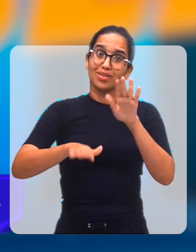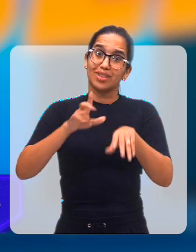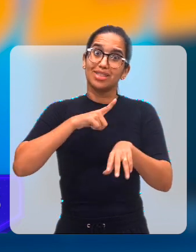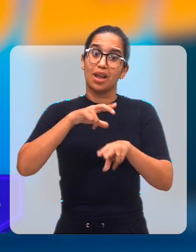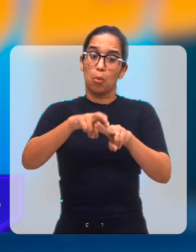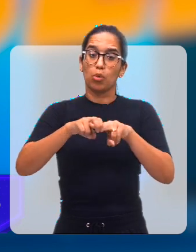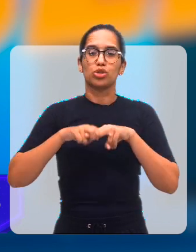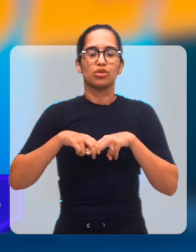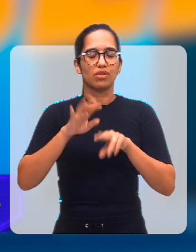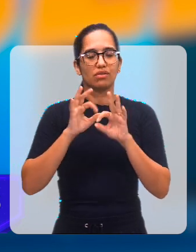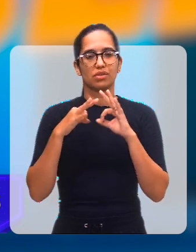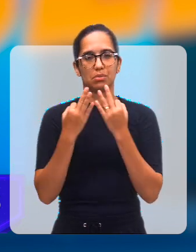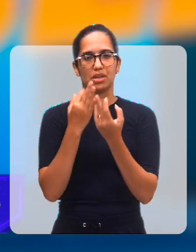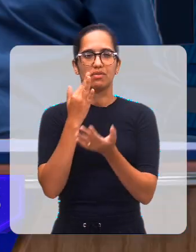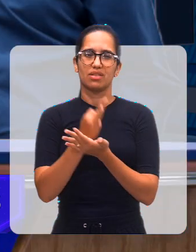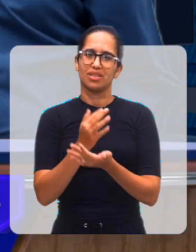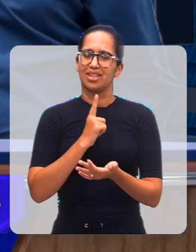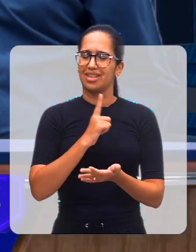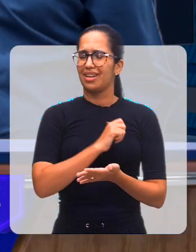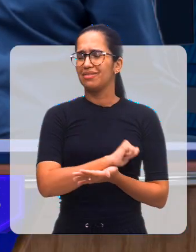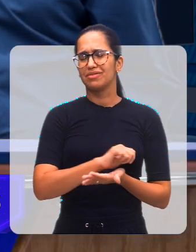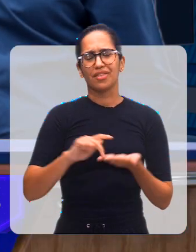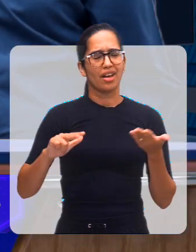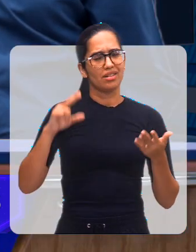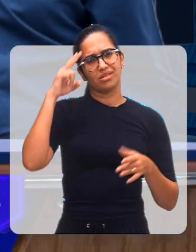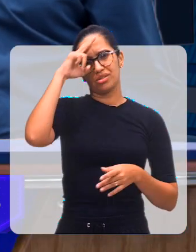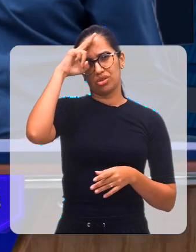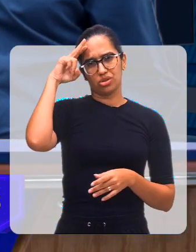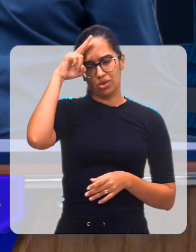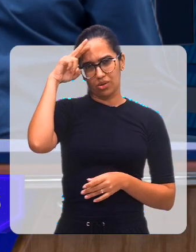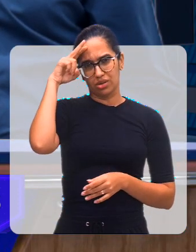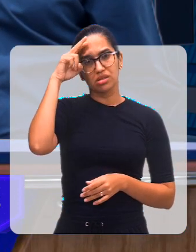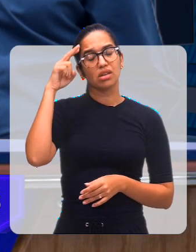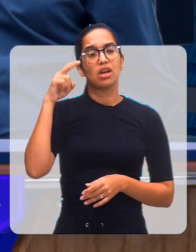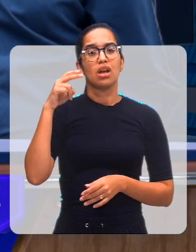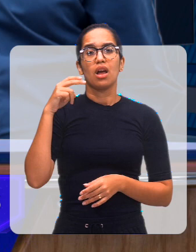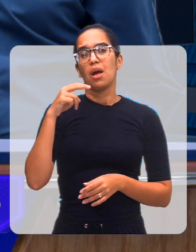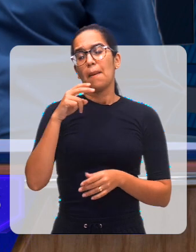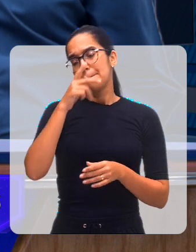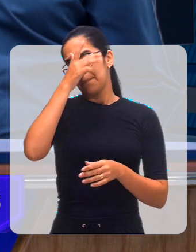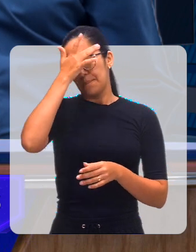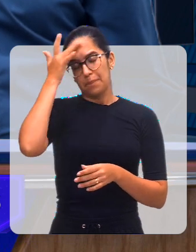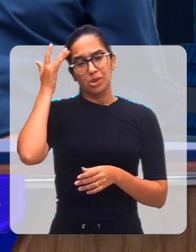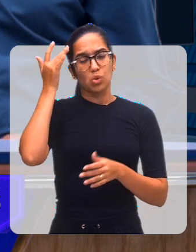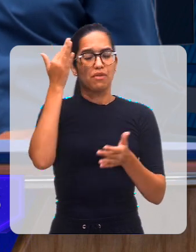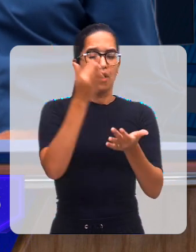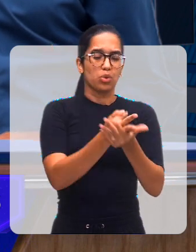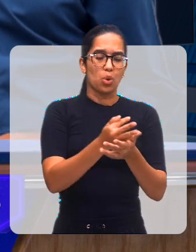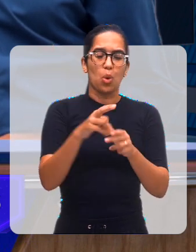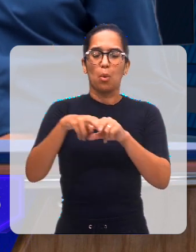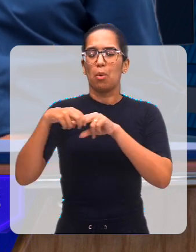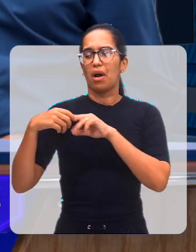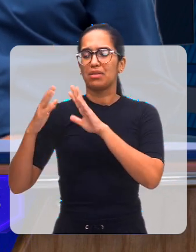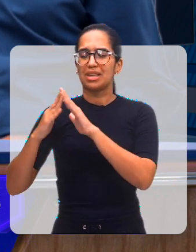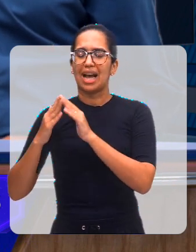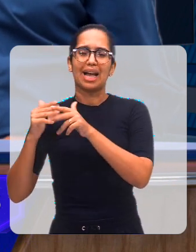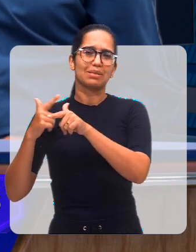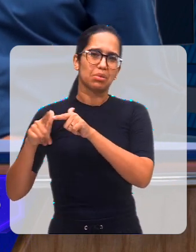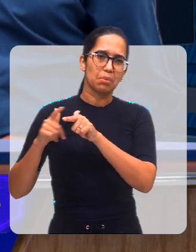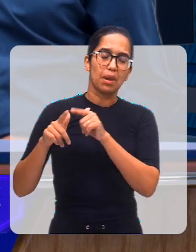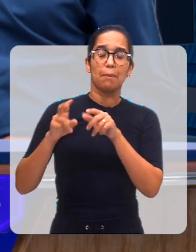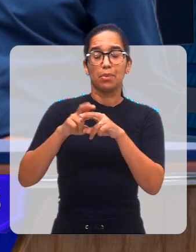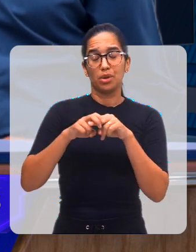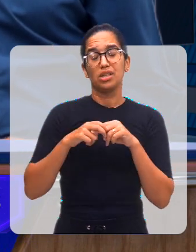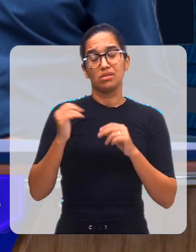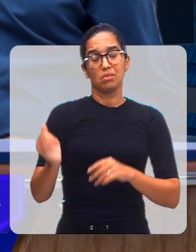fato pode ter um motivo por trás dessa família, nós temos N histórias, e o papel do serviço social num centro como esse